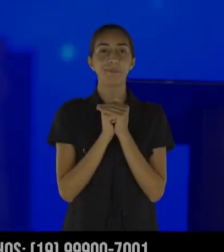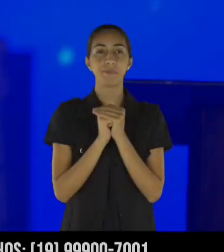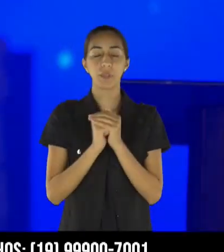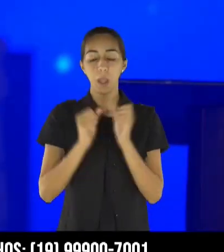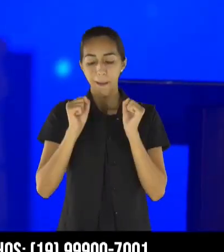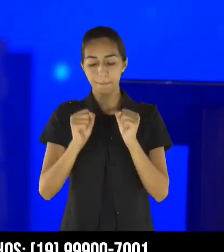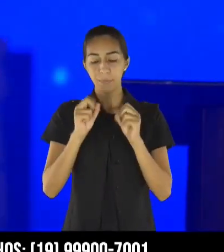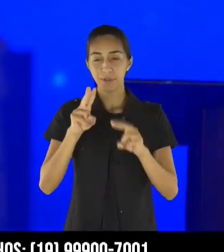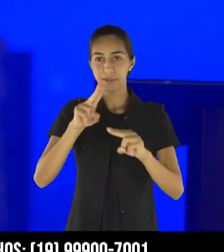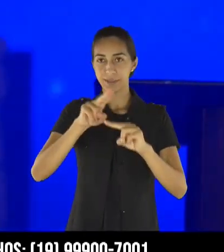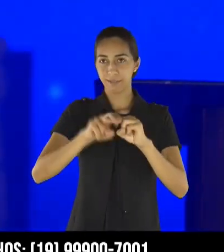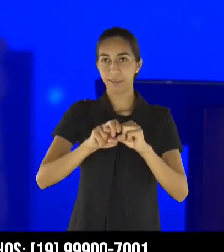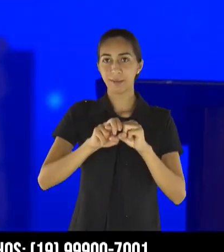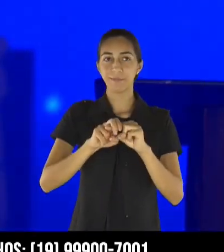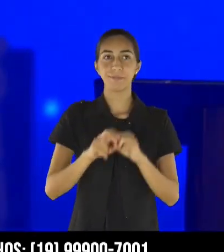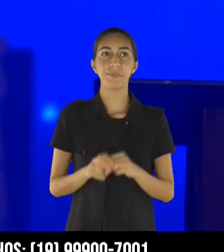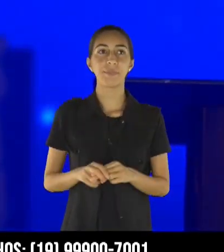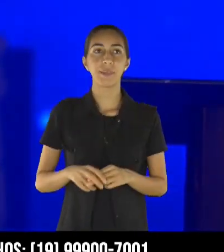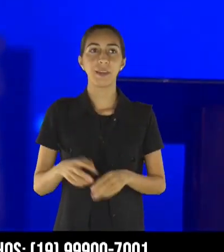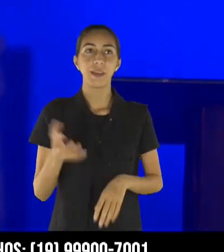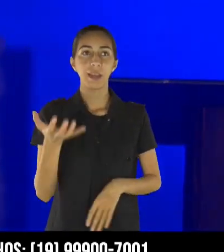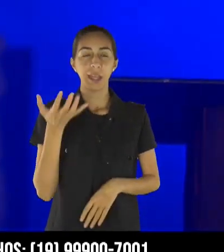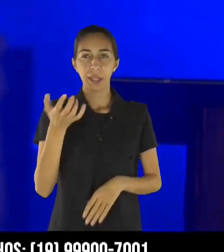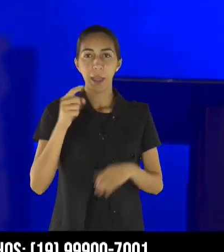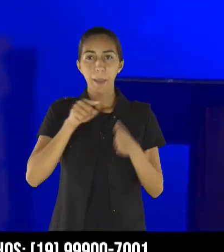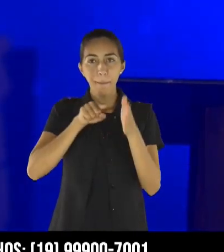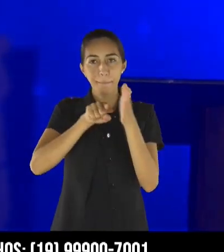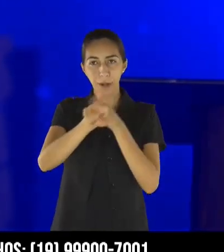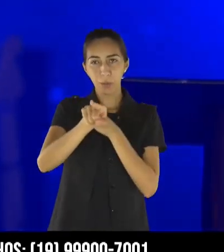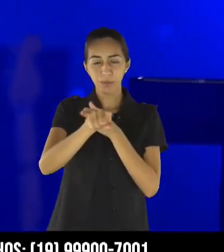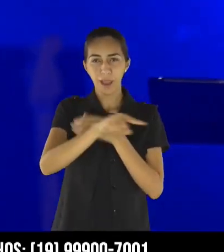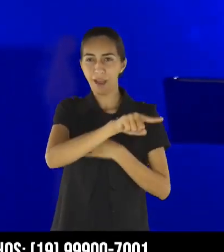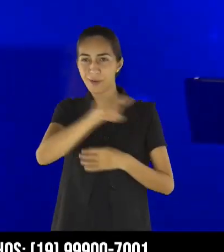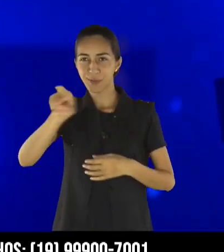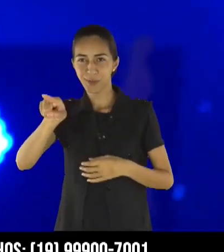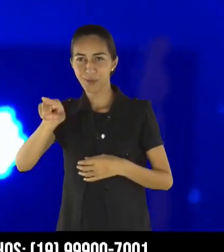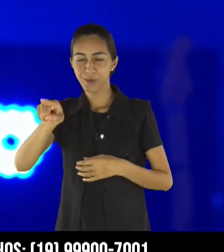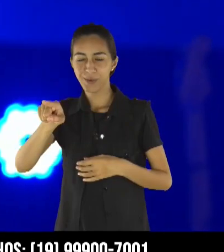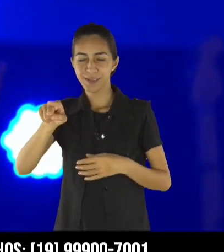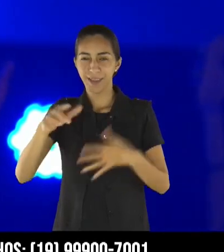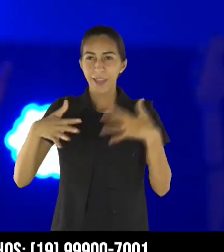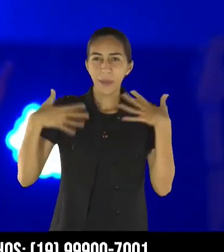Eu queria perguntar para você assim, quem está animado aqui? Diga amém.